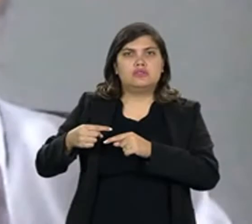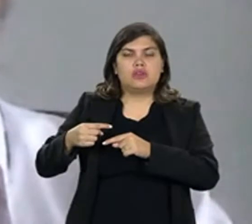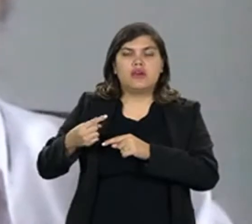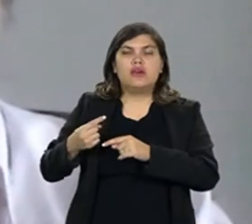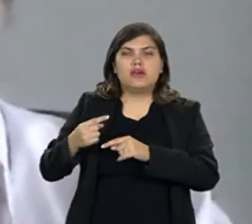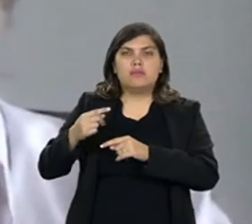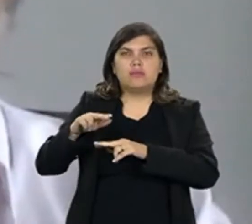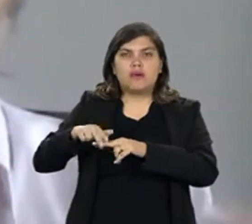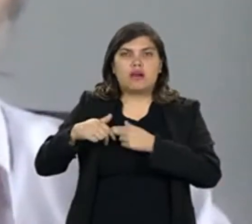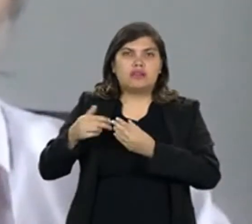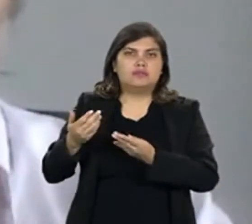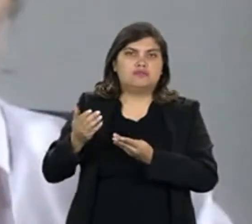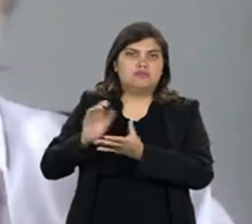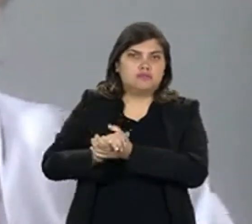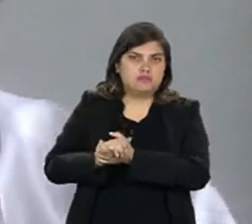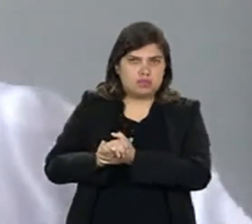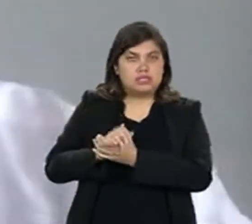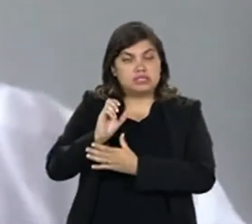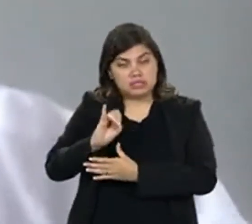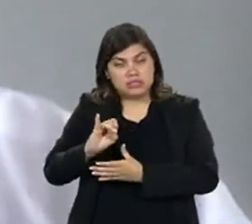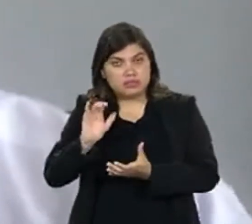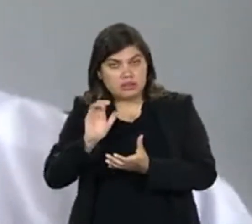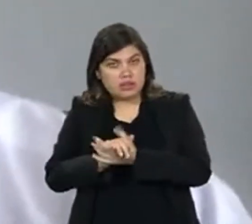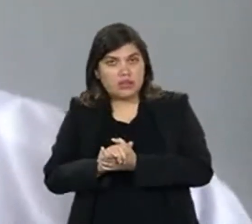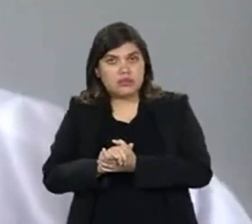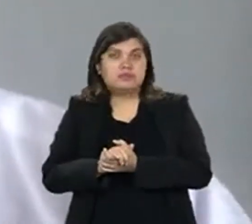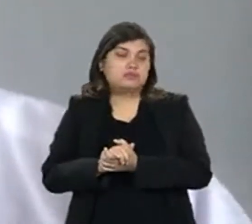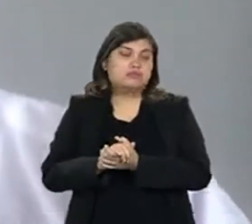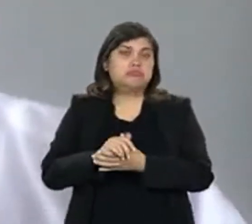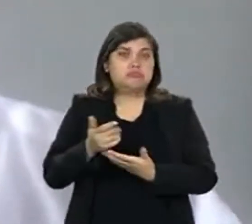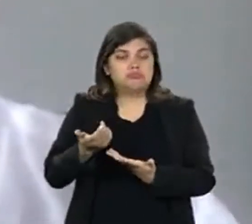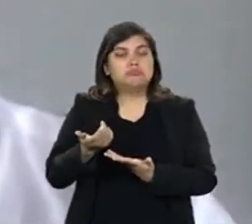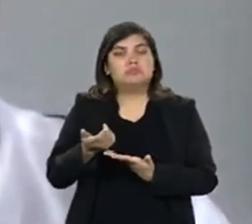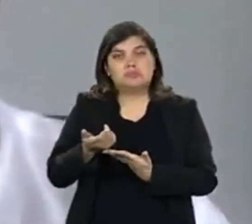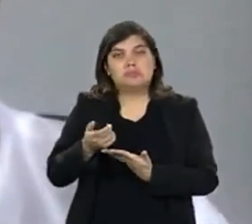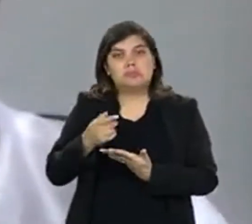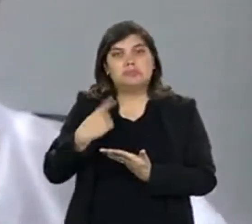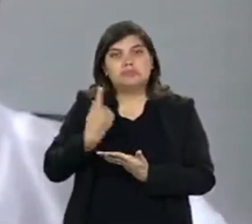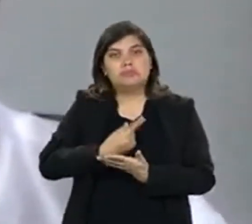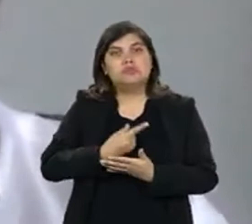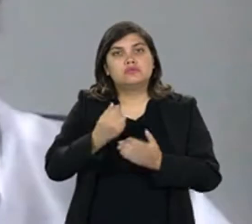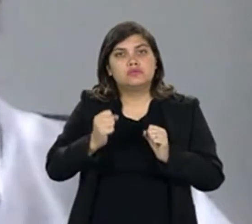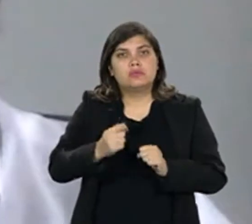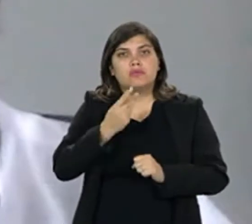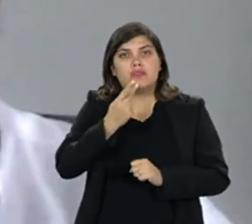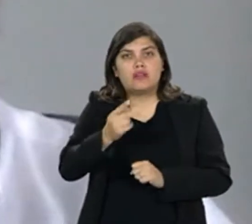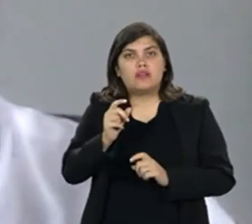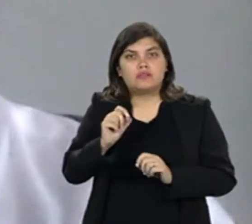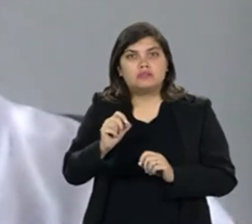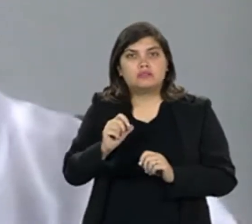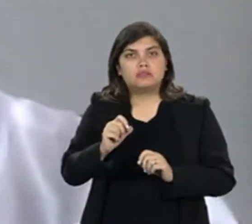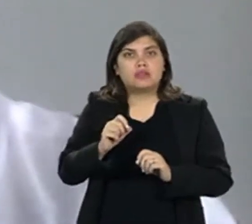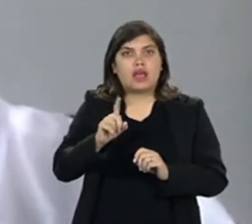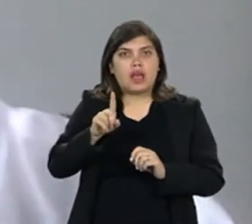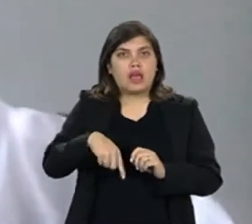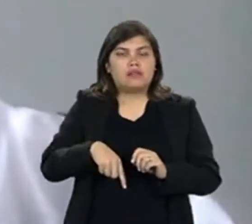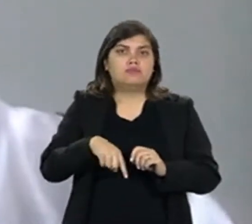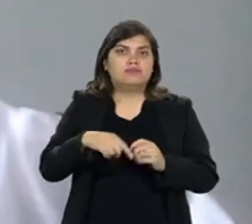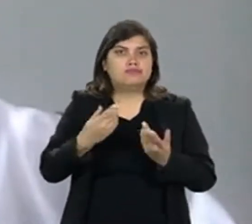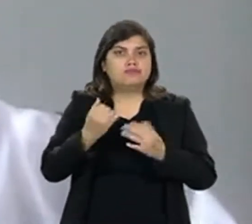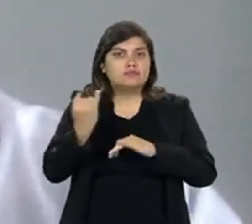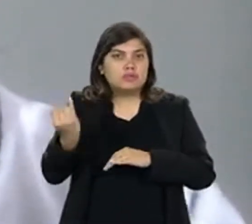pelo marido, quando era casada. Então, digamos assim, uma medida